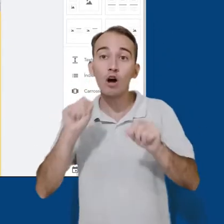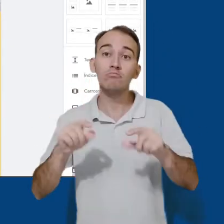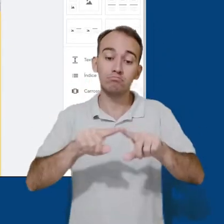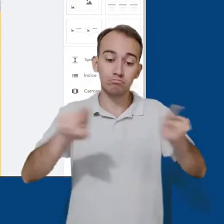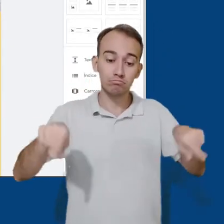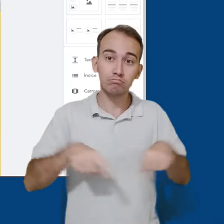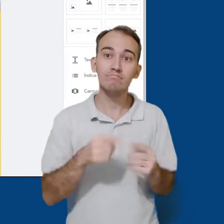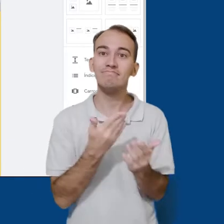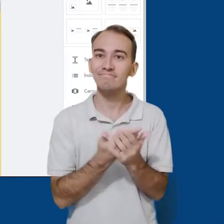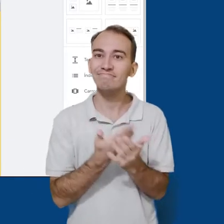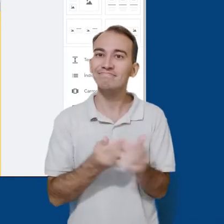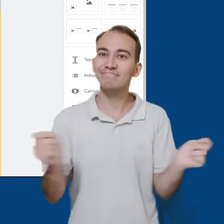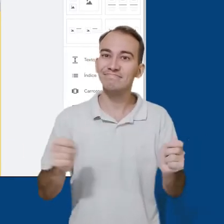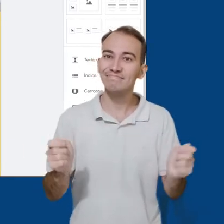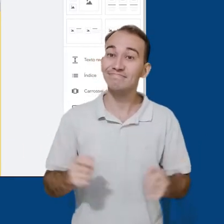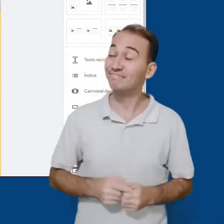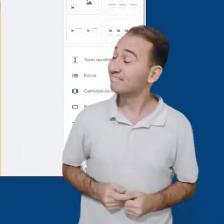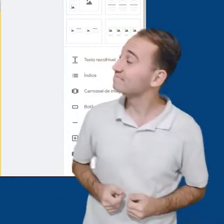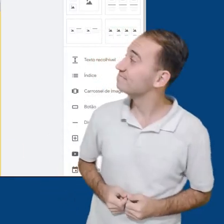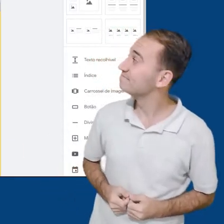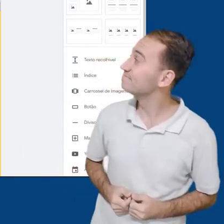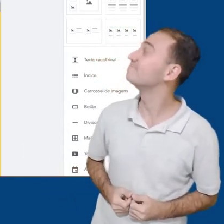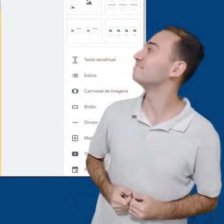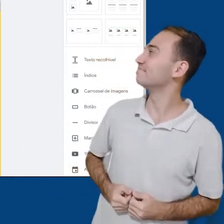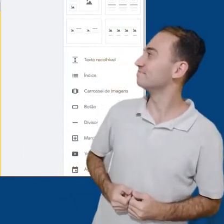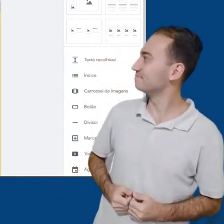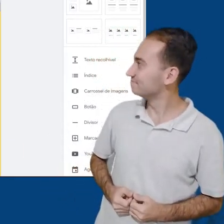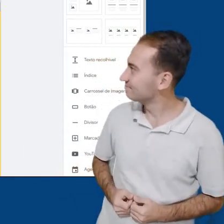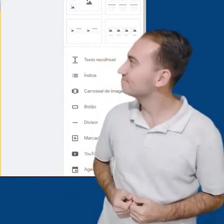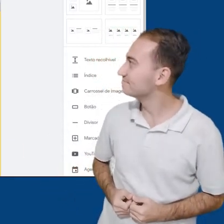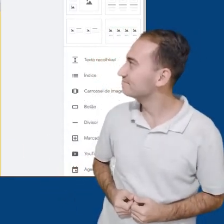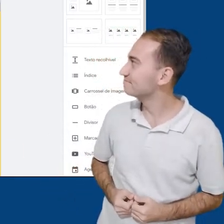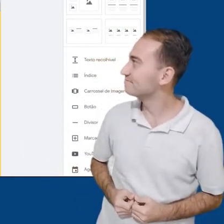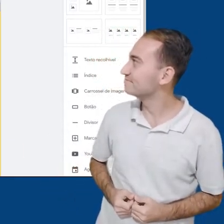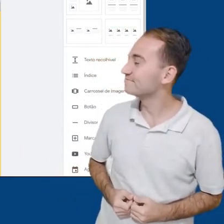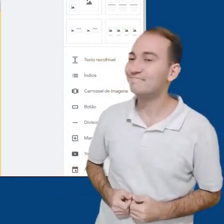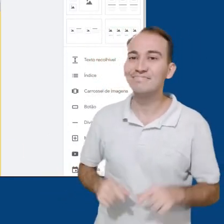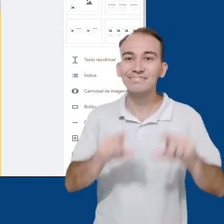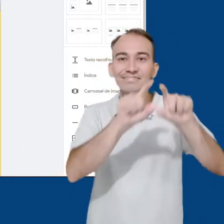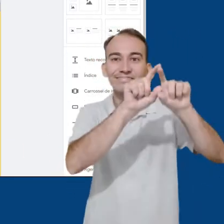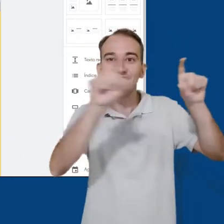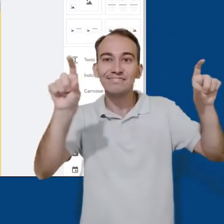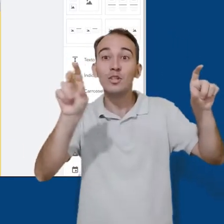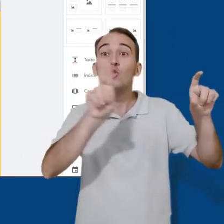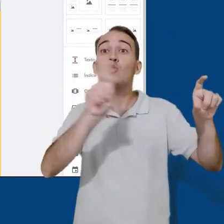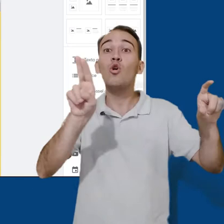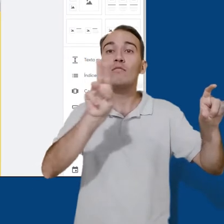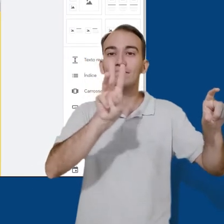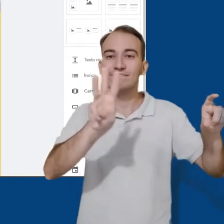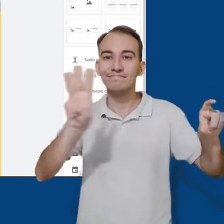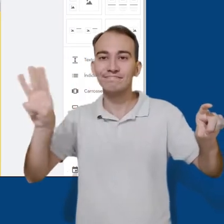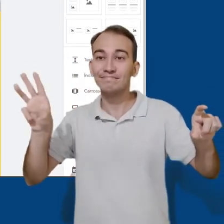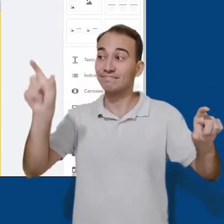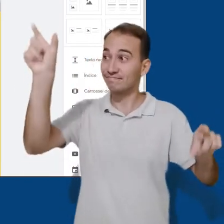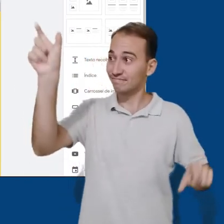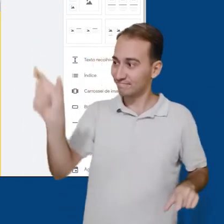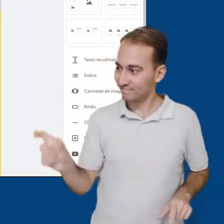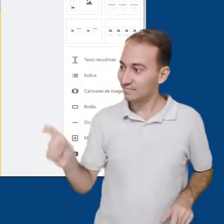esquerda, podemos nomear o site. À direita, temos algumas funções. A primeira função,